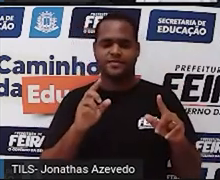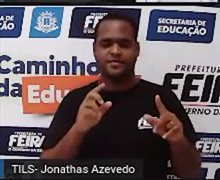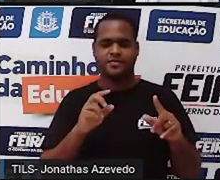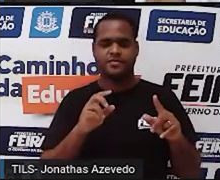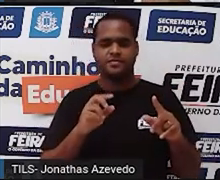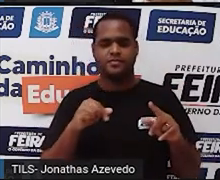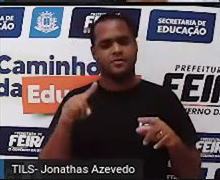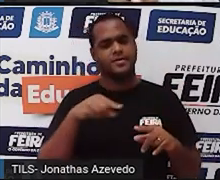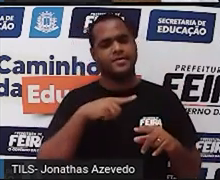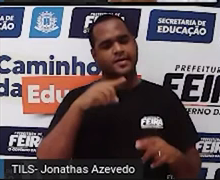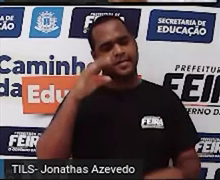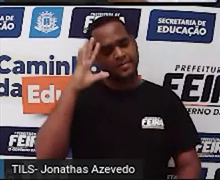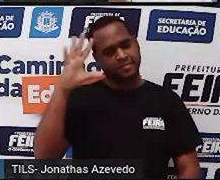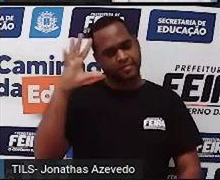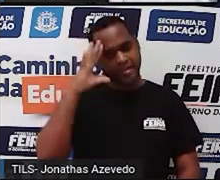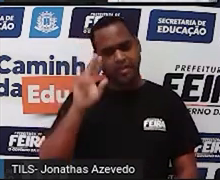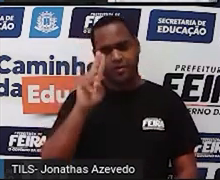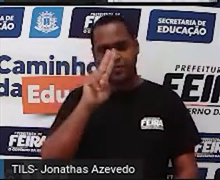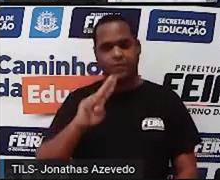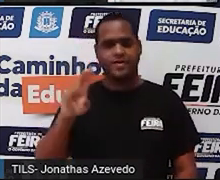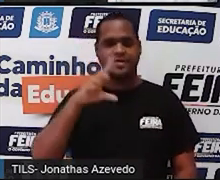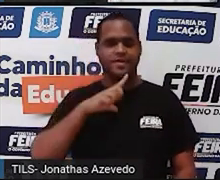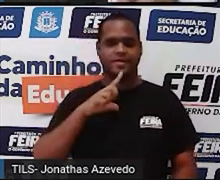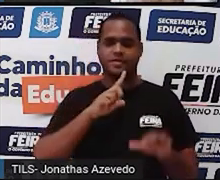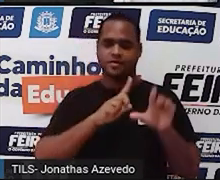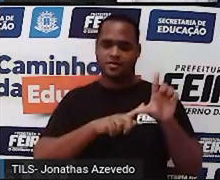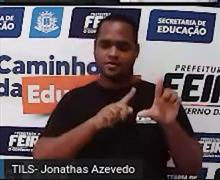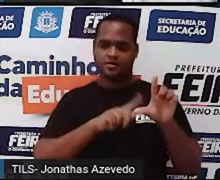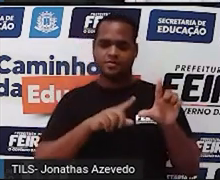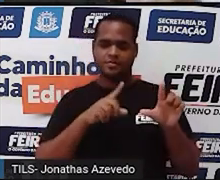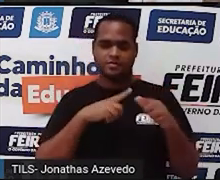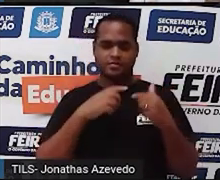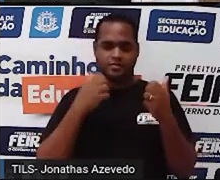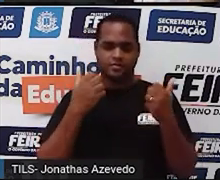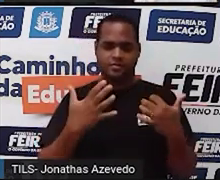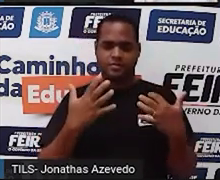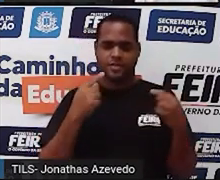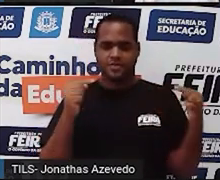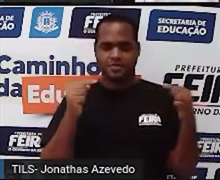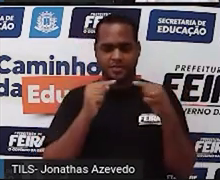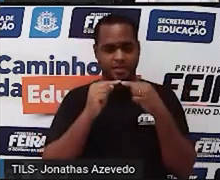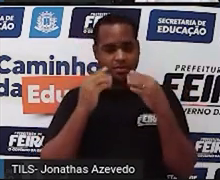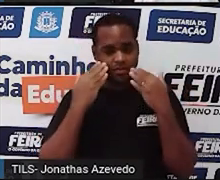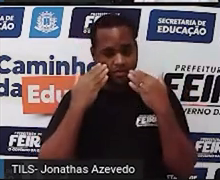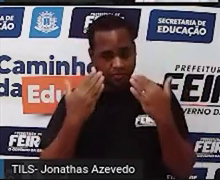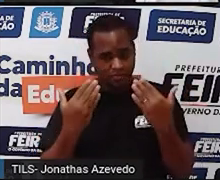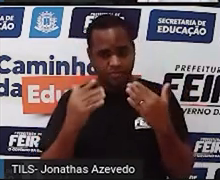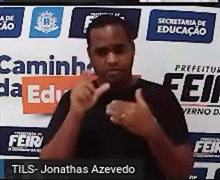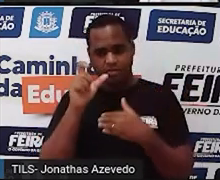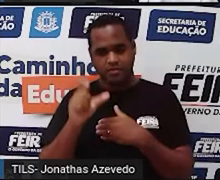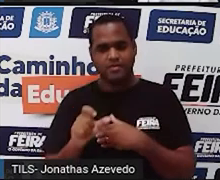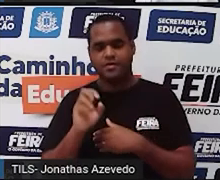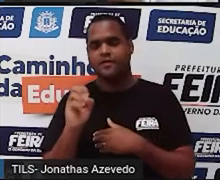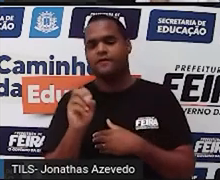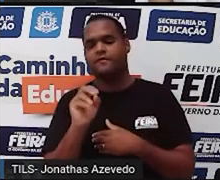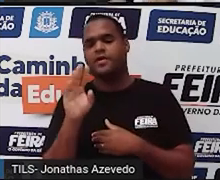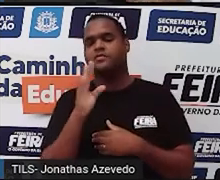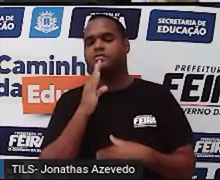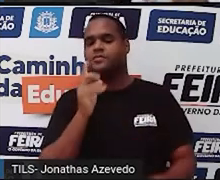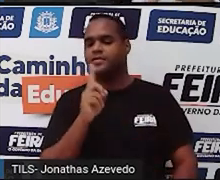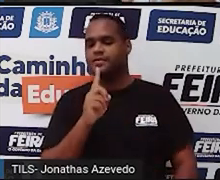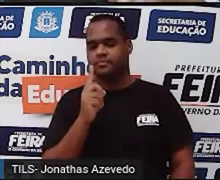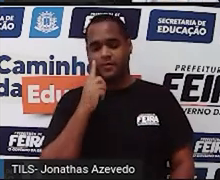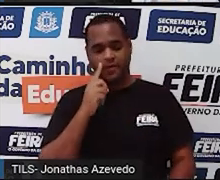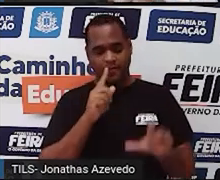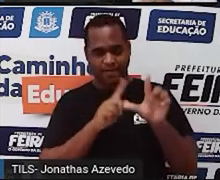a gente usa uma letra para simbolizar esse valor que a gente não conhece. A gente coloca